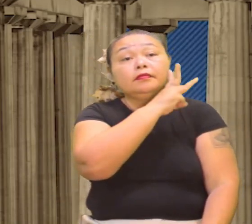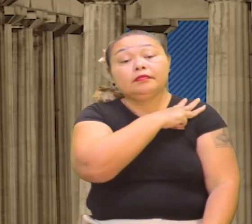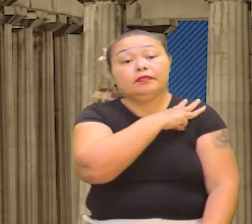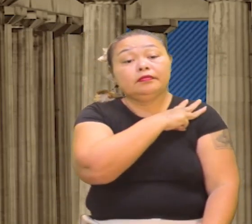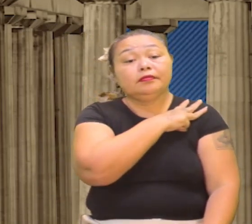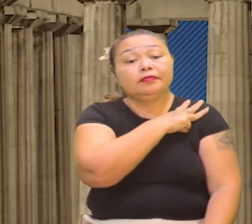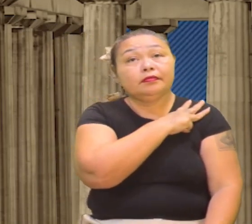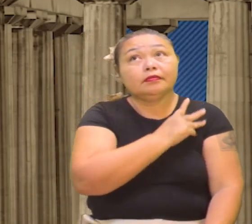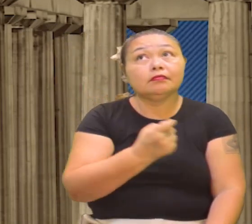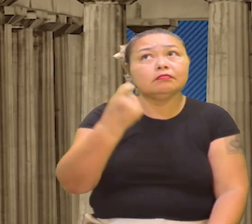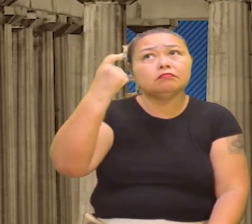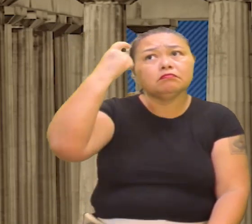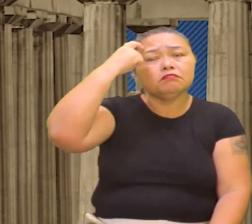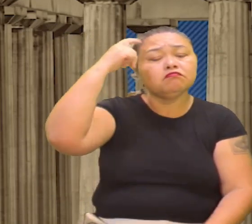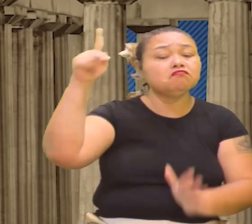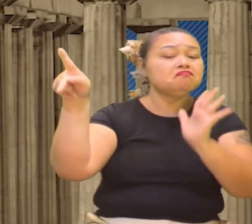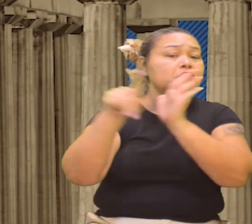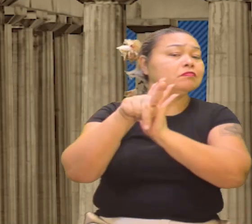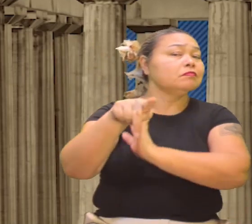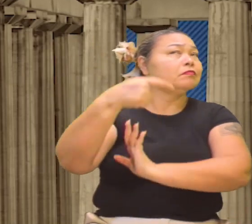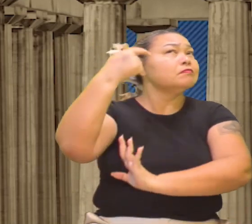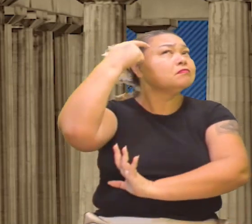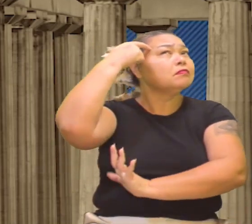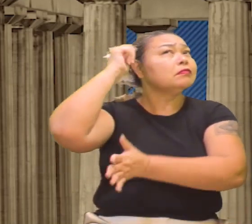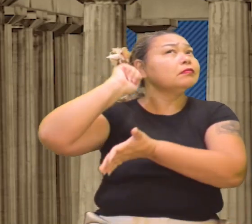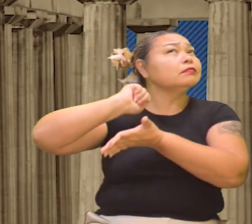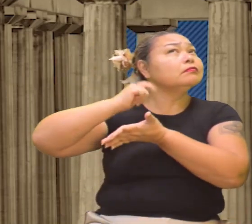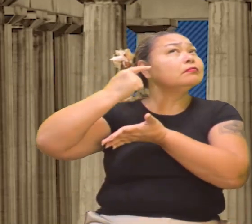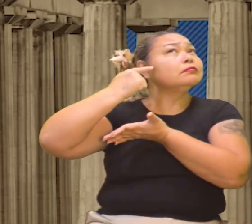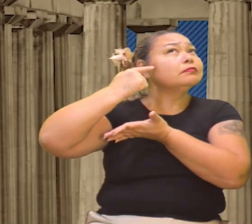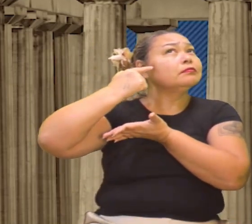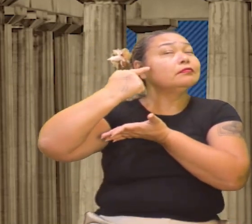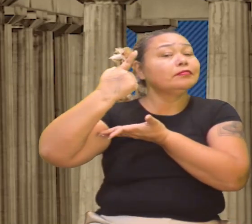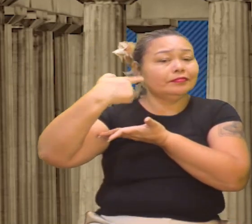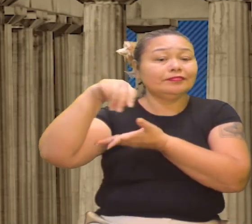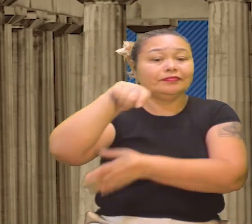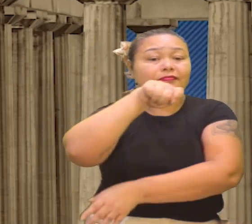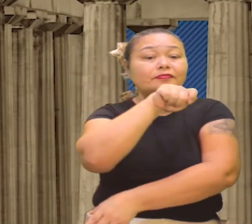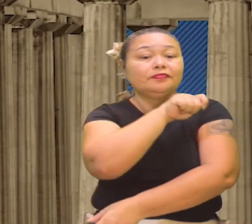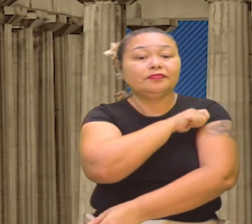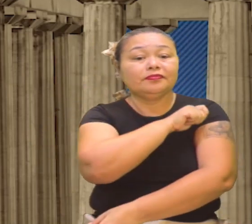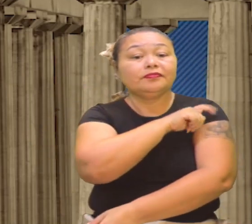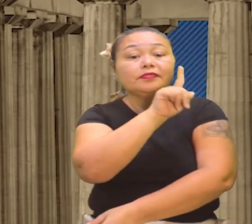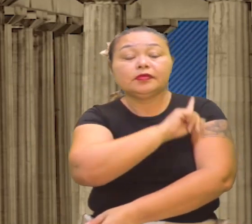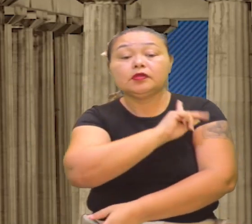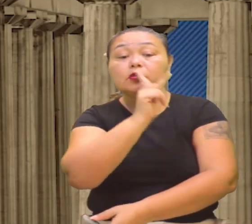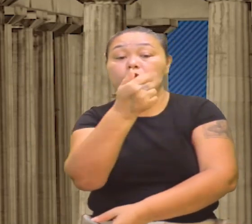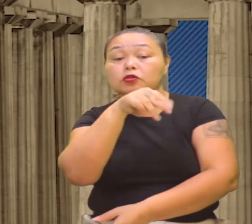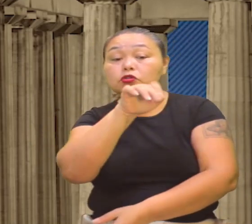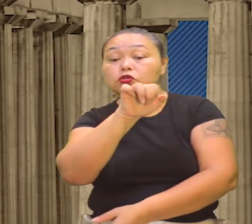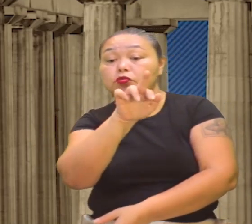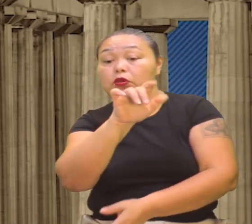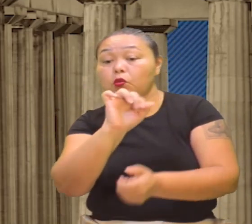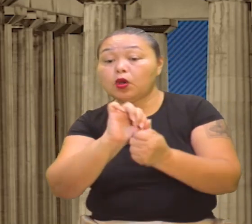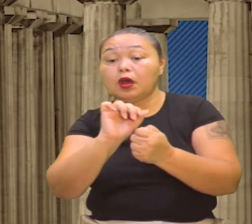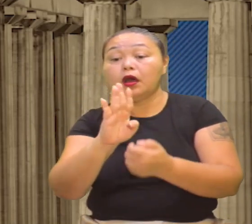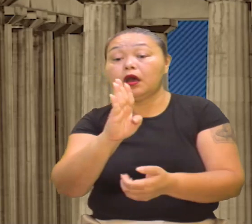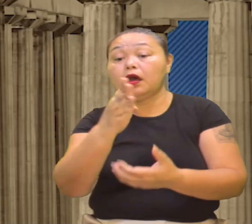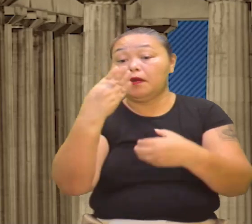já criar suas formas de pensar. Já pensou um estudante aí, lá de Chupinguaia, Buritiz,